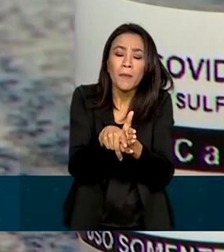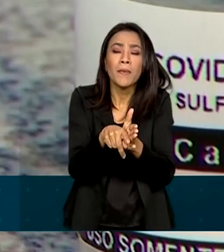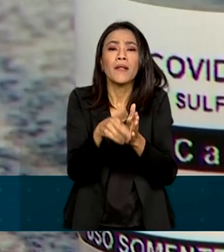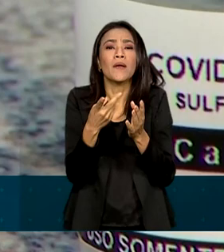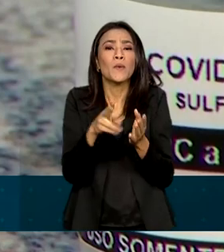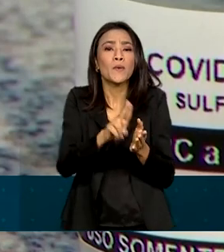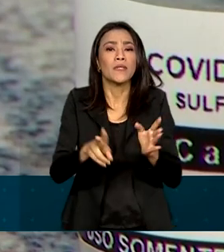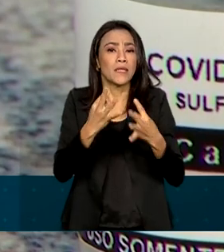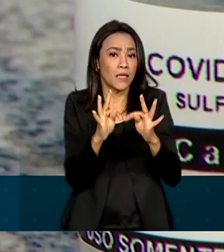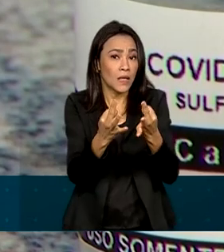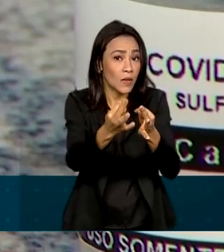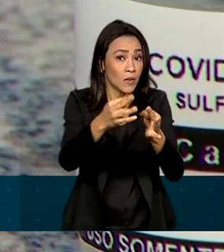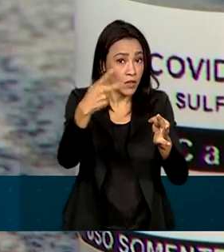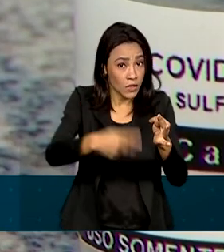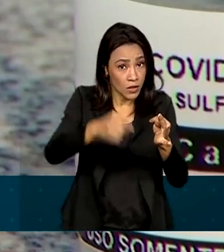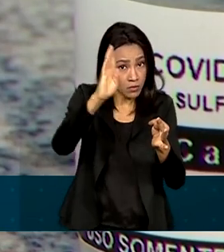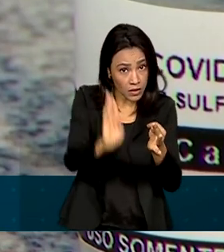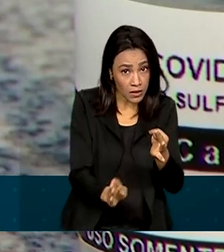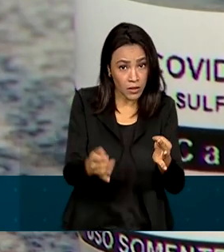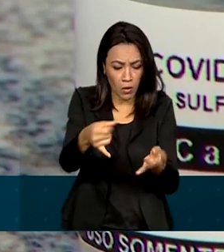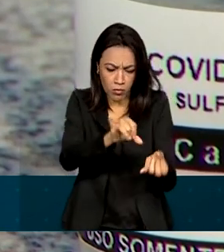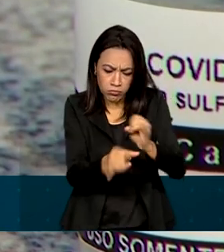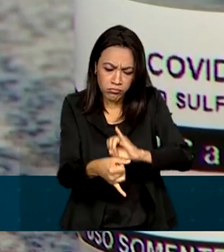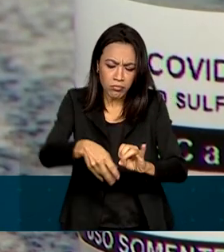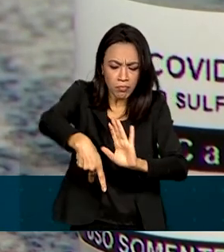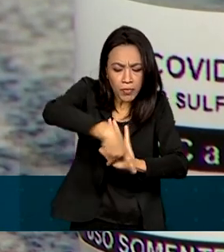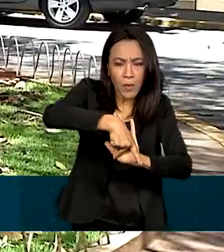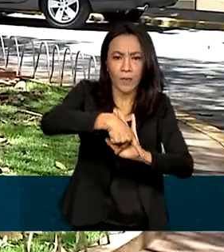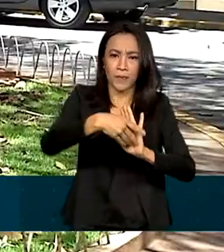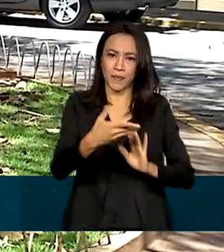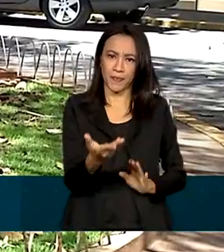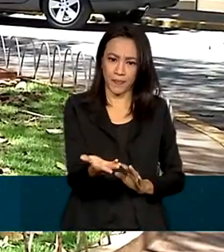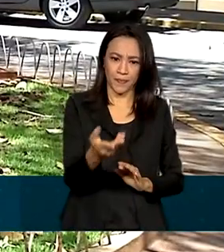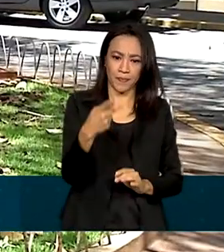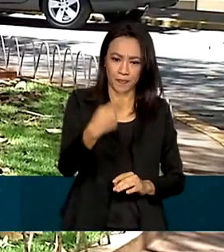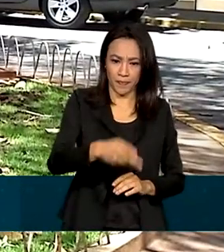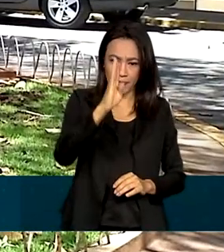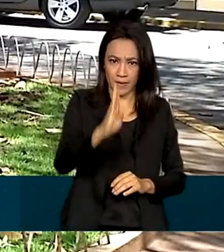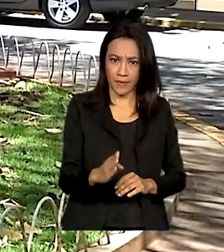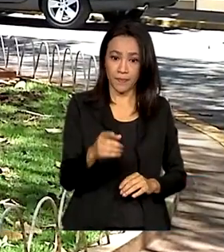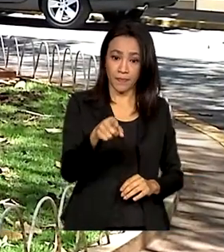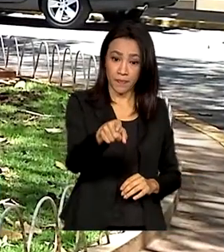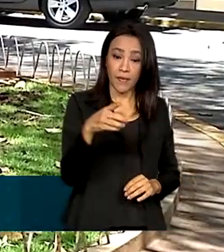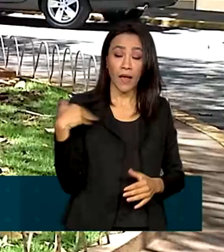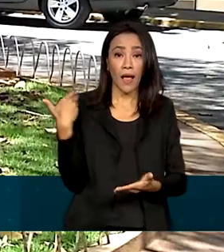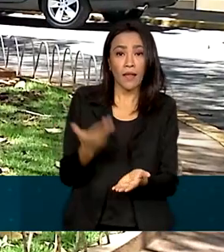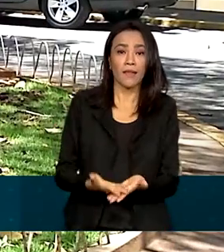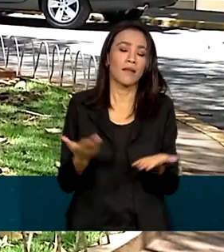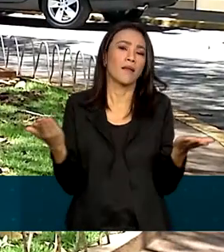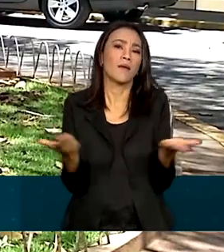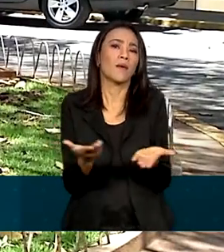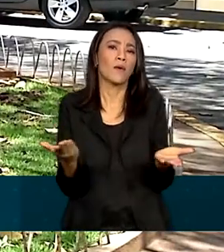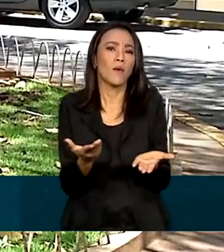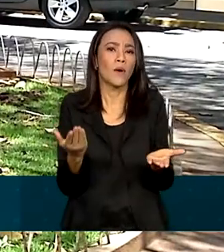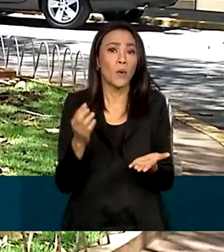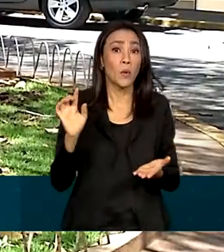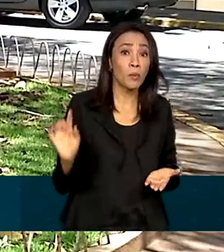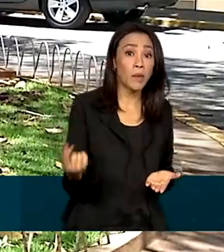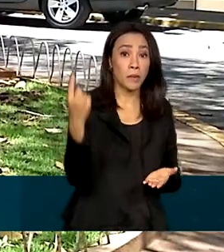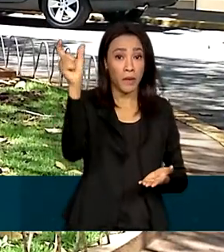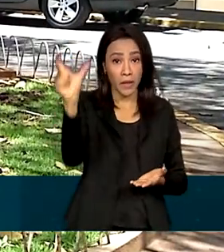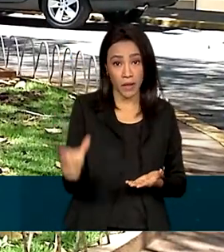tecnologia e insumos totalmente nacionais. Até este momento histórico com a vacinação do primeiro